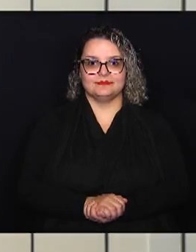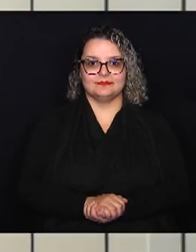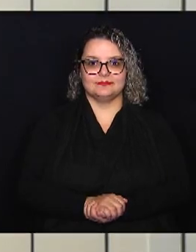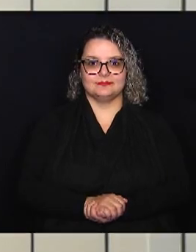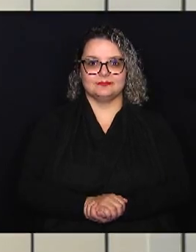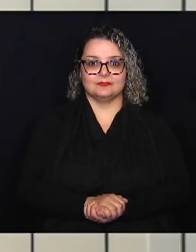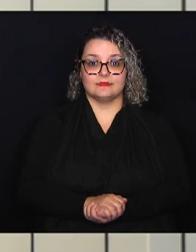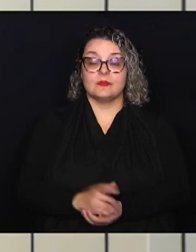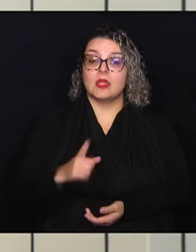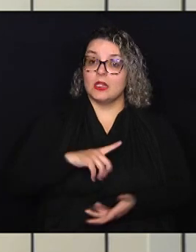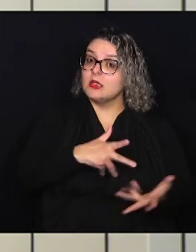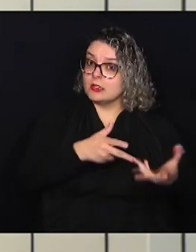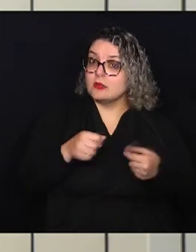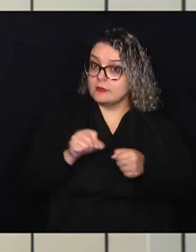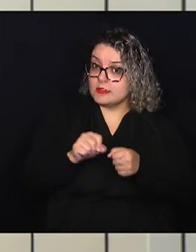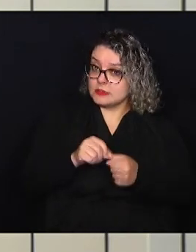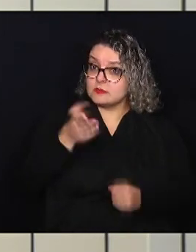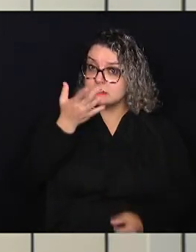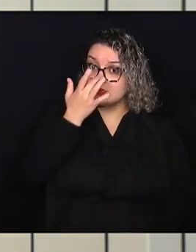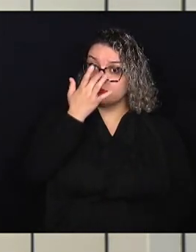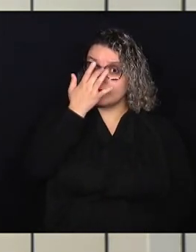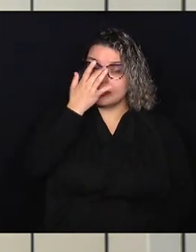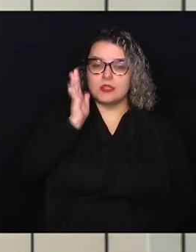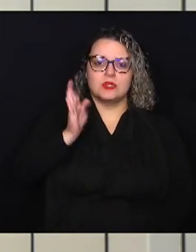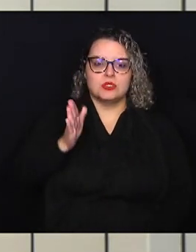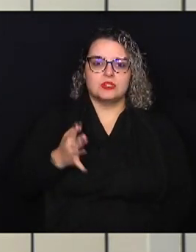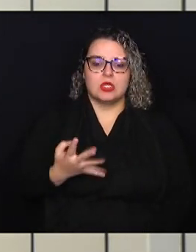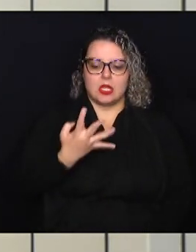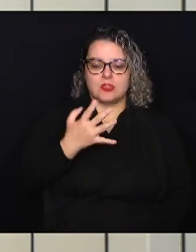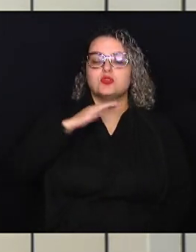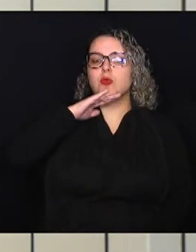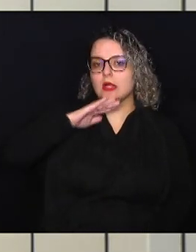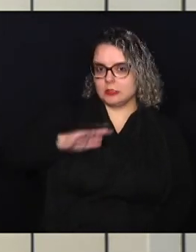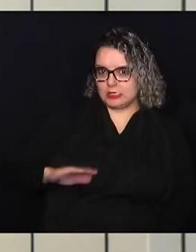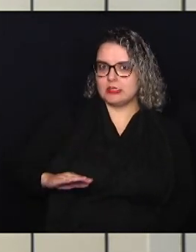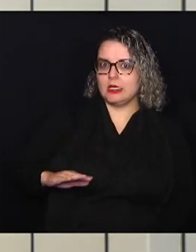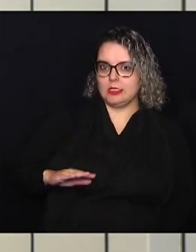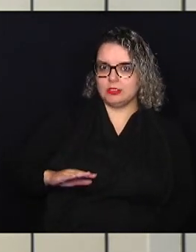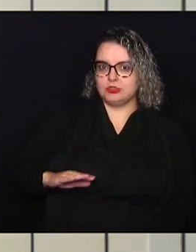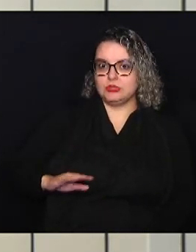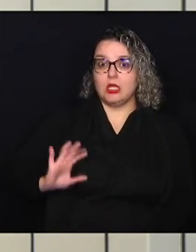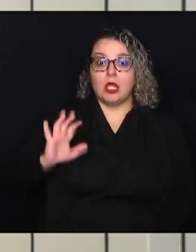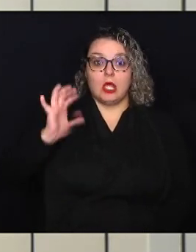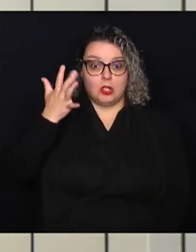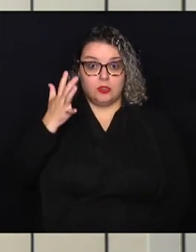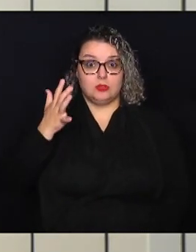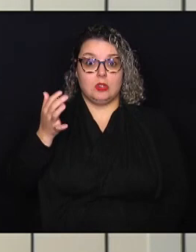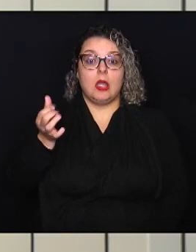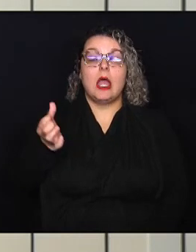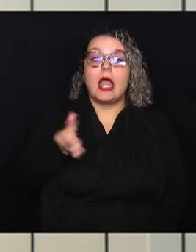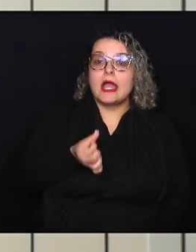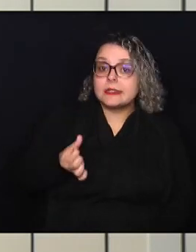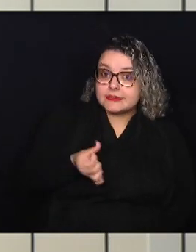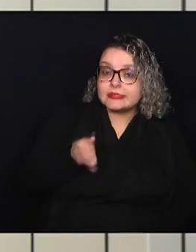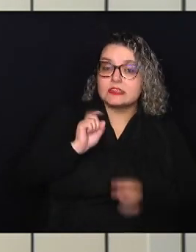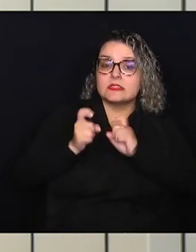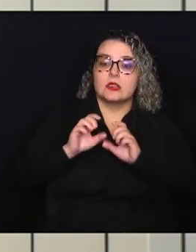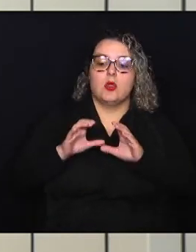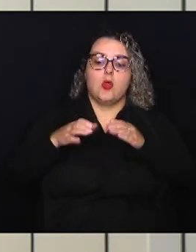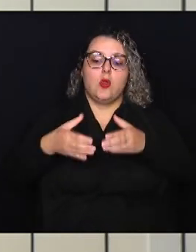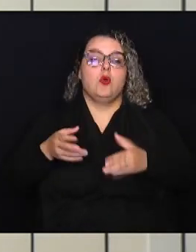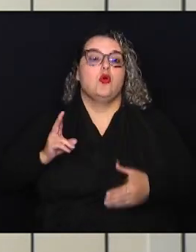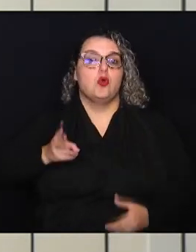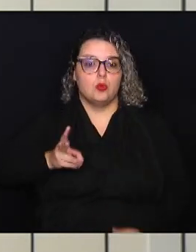Tenho convites a fazer a você daqui a pouco às 4 horas da tarde acontece a sexta reunião da comissão